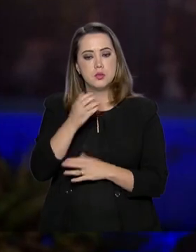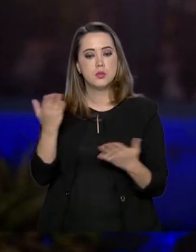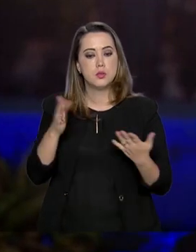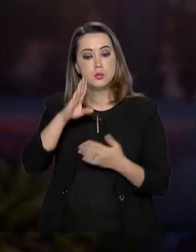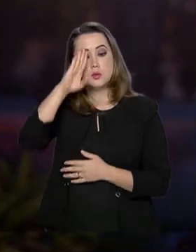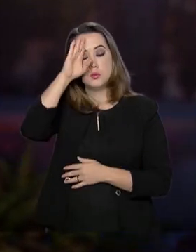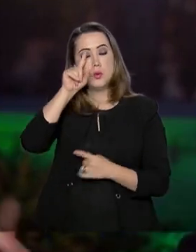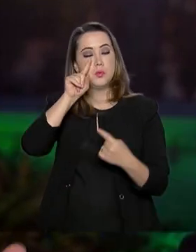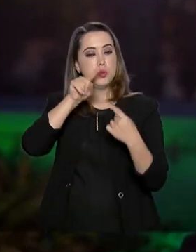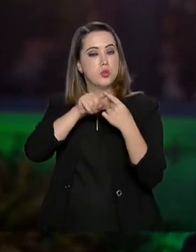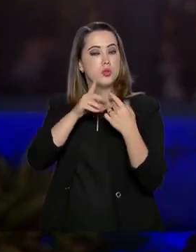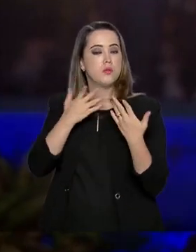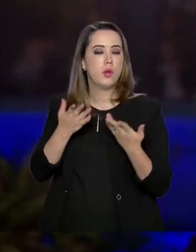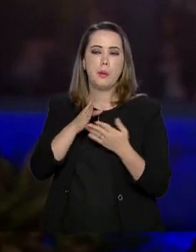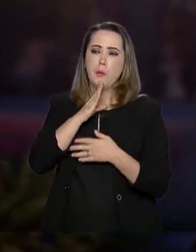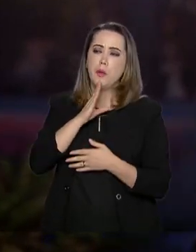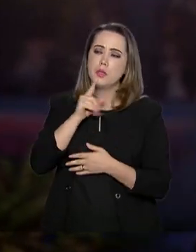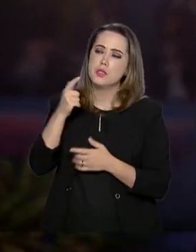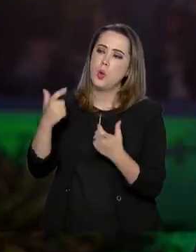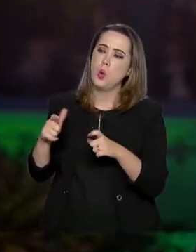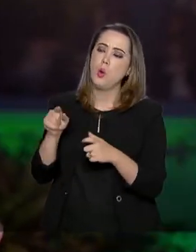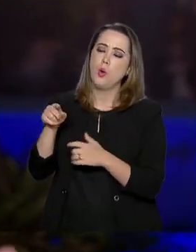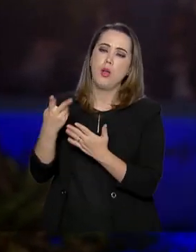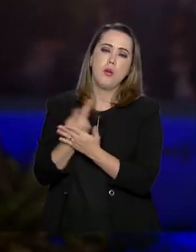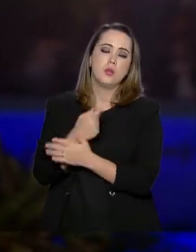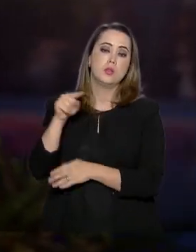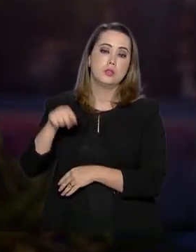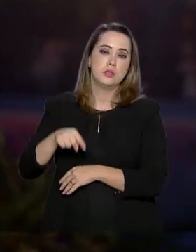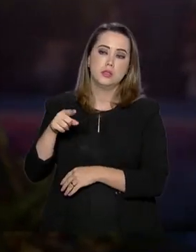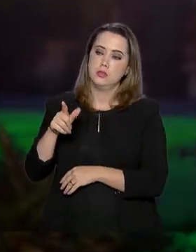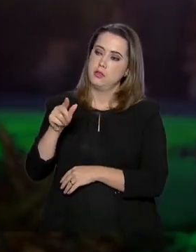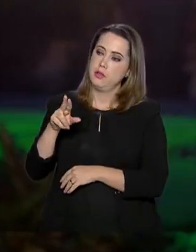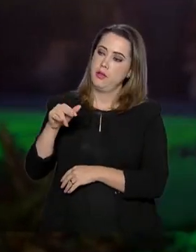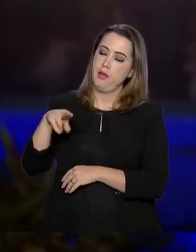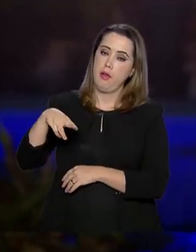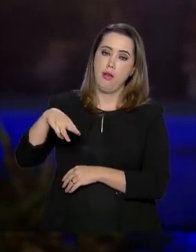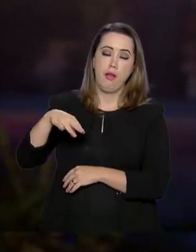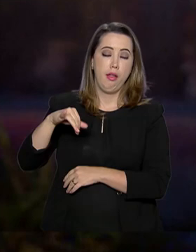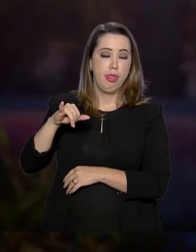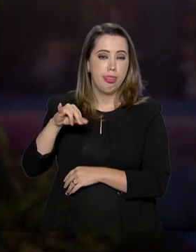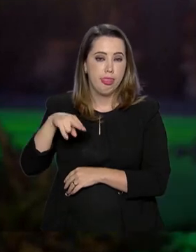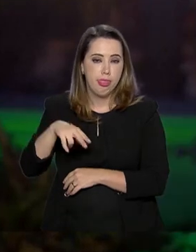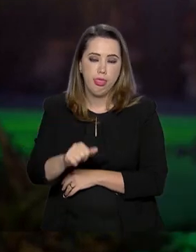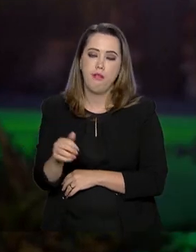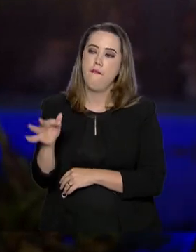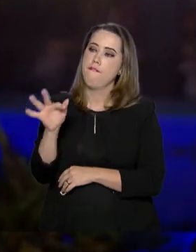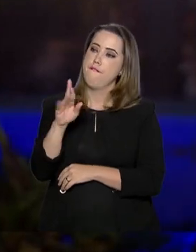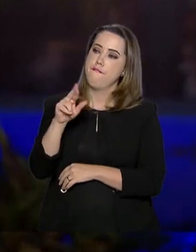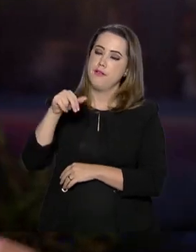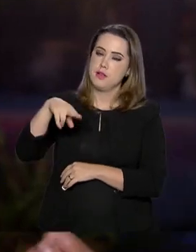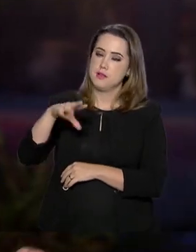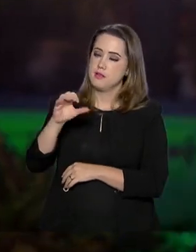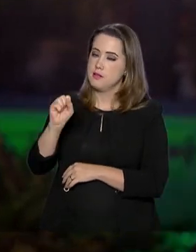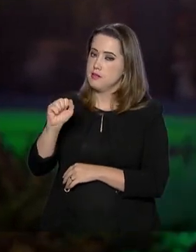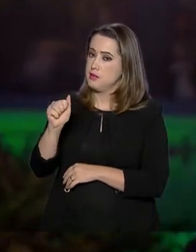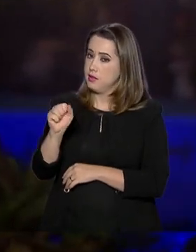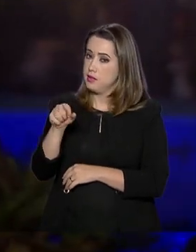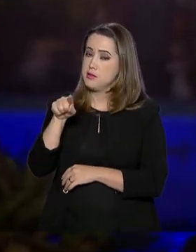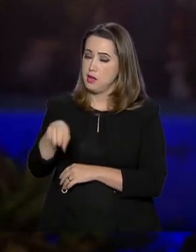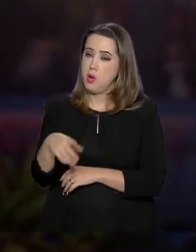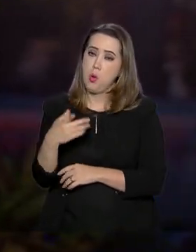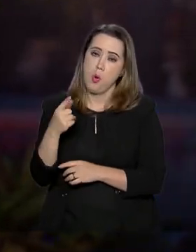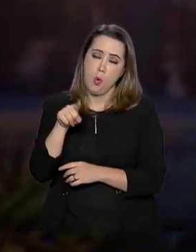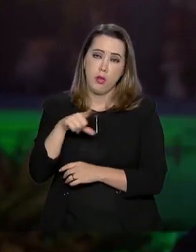agora, nessa missão, para que eles conheçam o que acontece aqui na Guiana Francesa, a influência positiva e os erros também